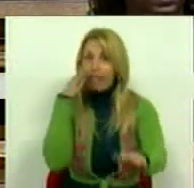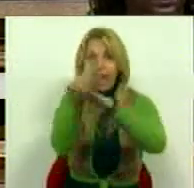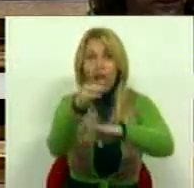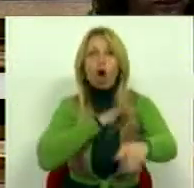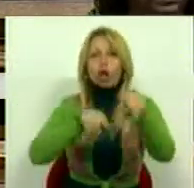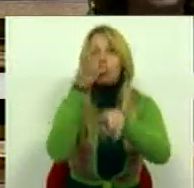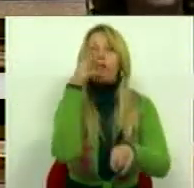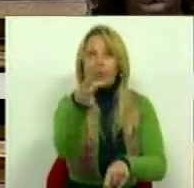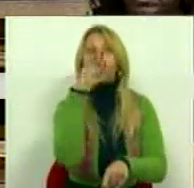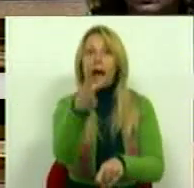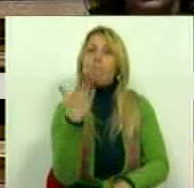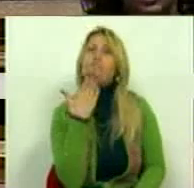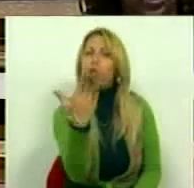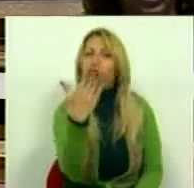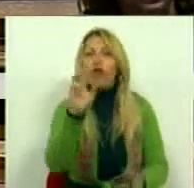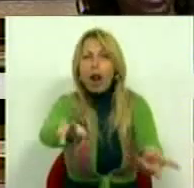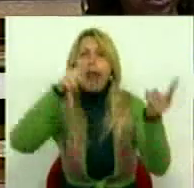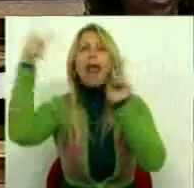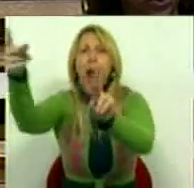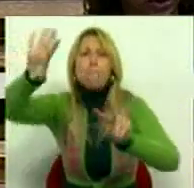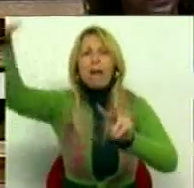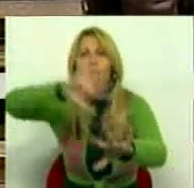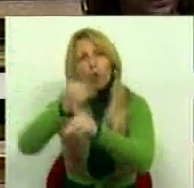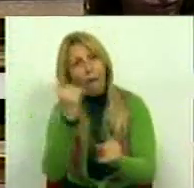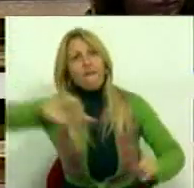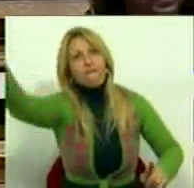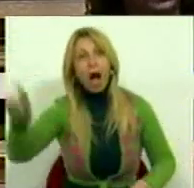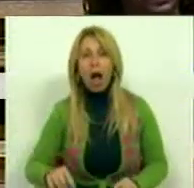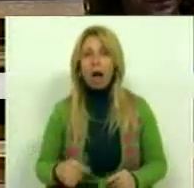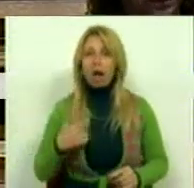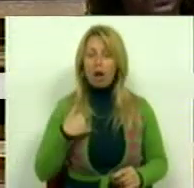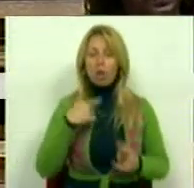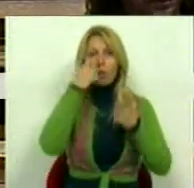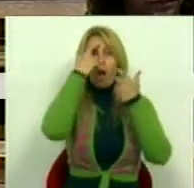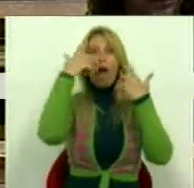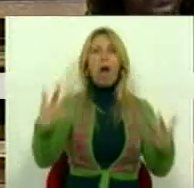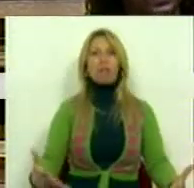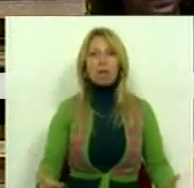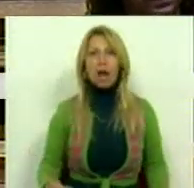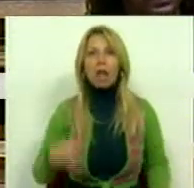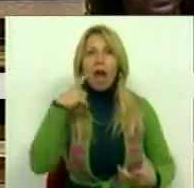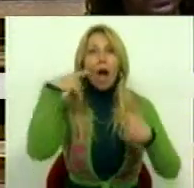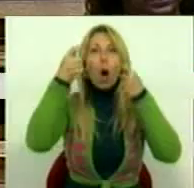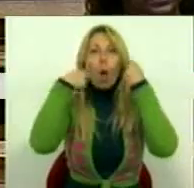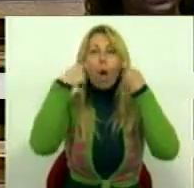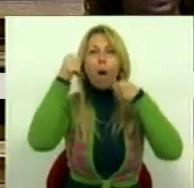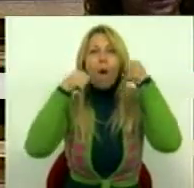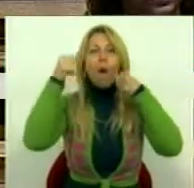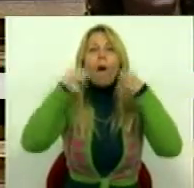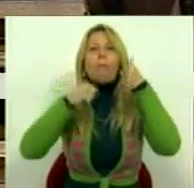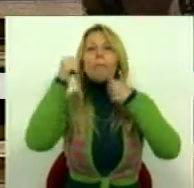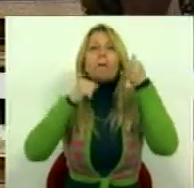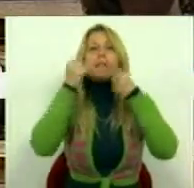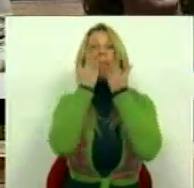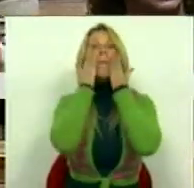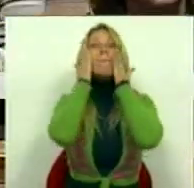para si... Tenho que concluir, Sr. Deputado. Termino, Presidente. Estou pasmada com a plástica que o senhor tem. Porque o senhor é velho, velho, velho, velho dos tempos